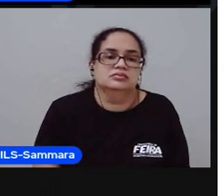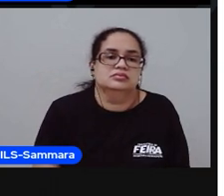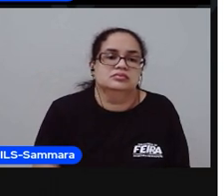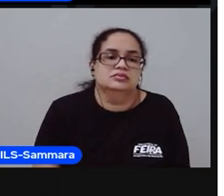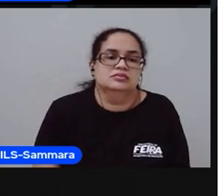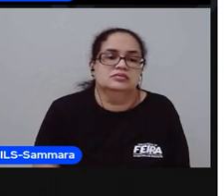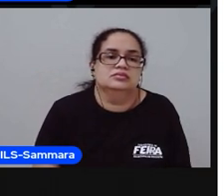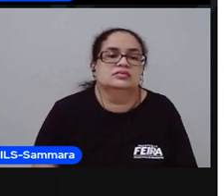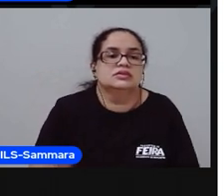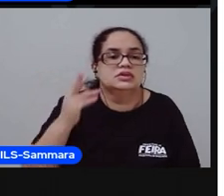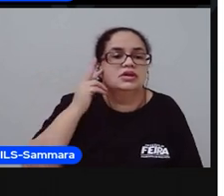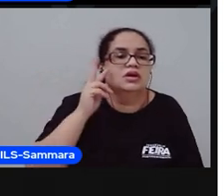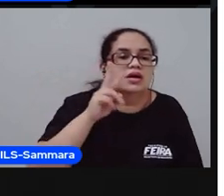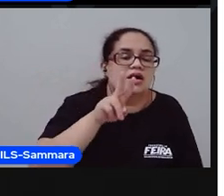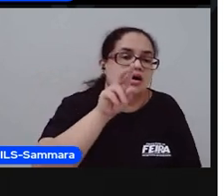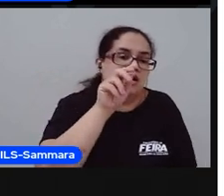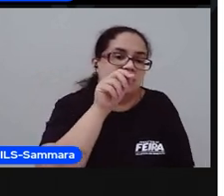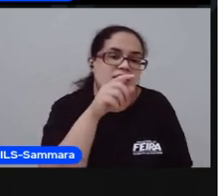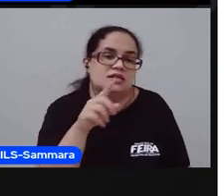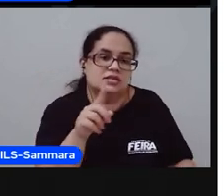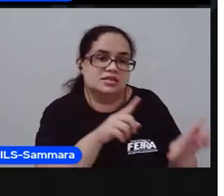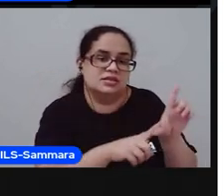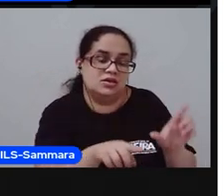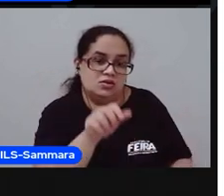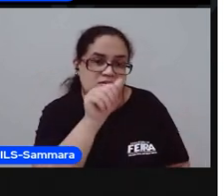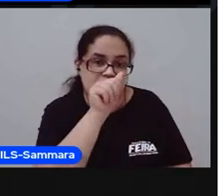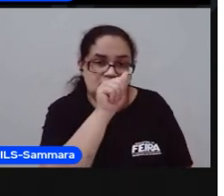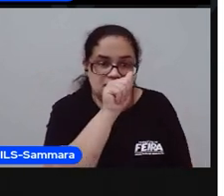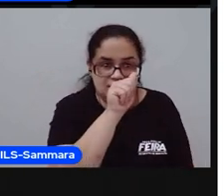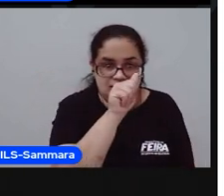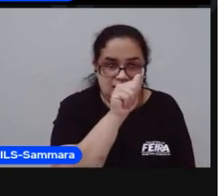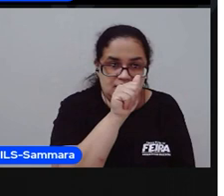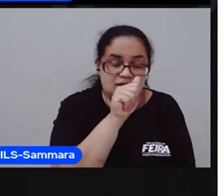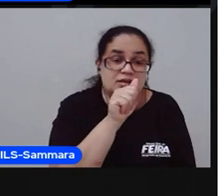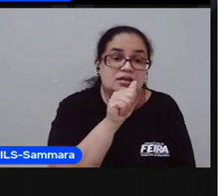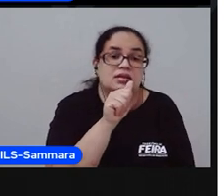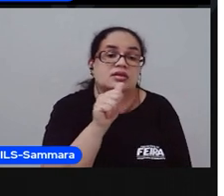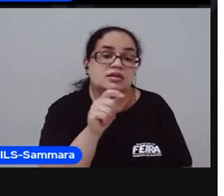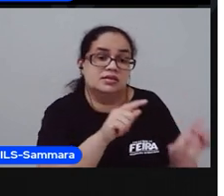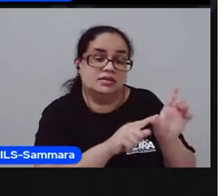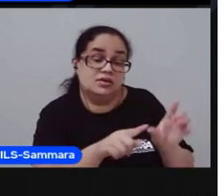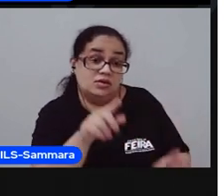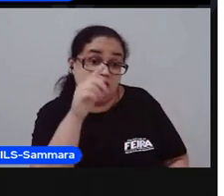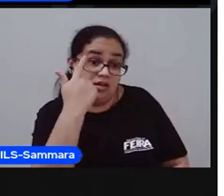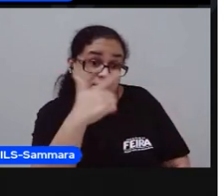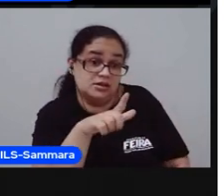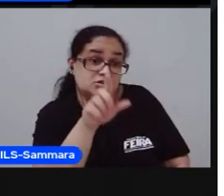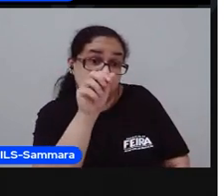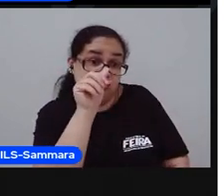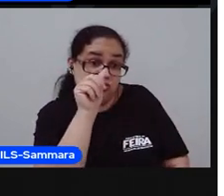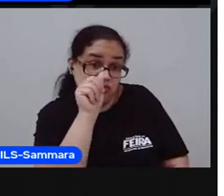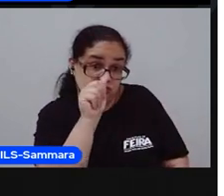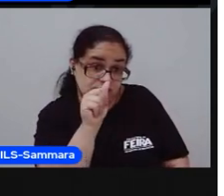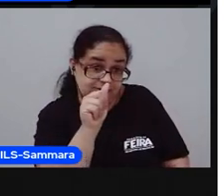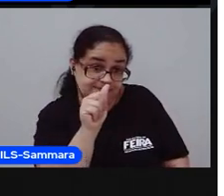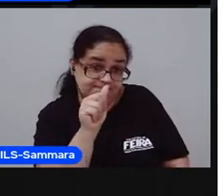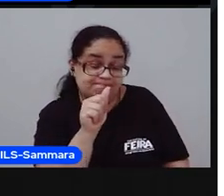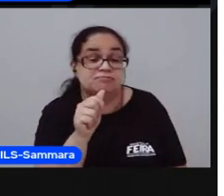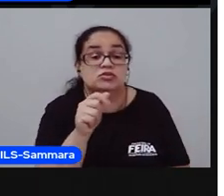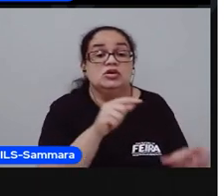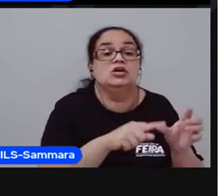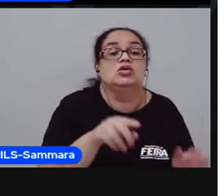Olha. Tem o A. A vogal A. A vogal A na segunda sílaba.